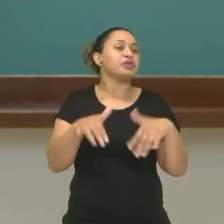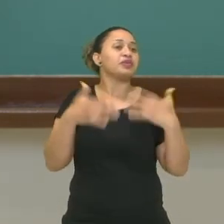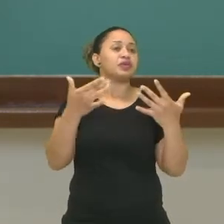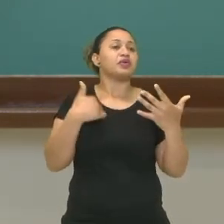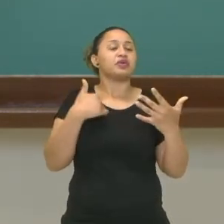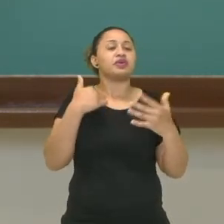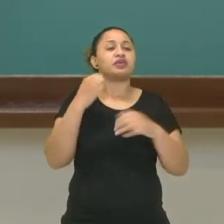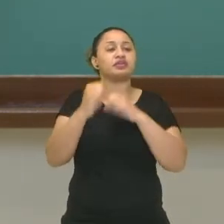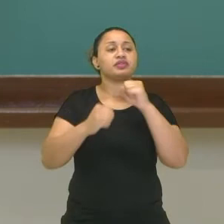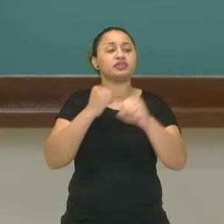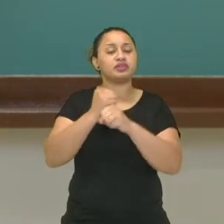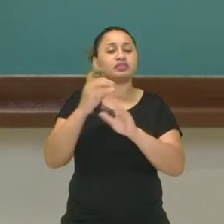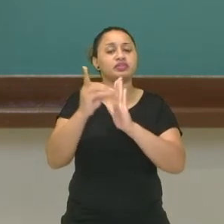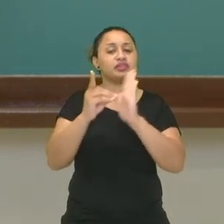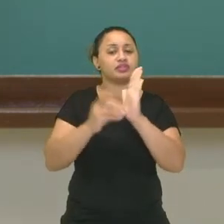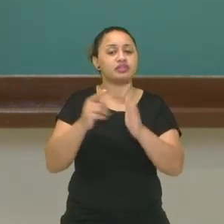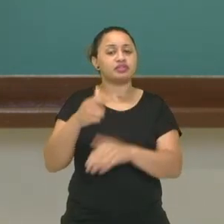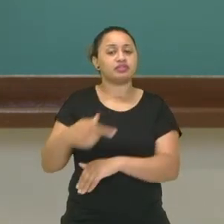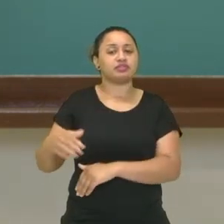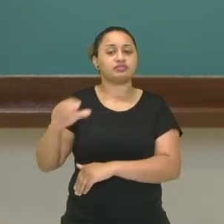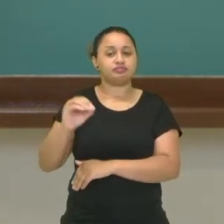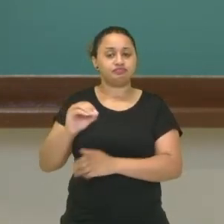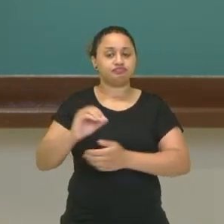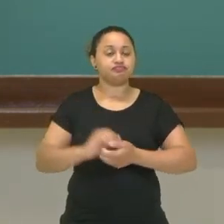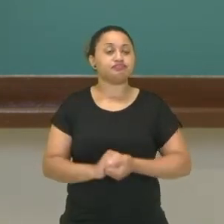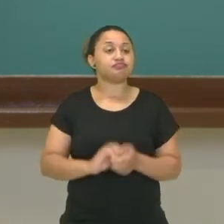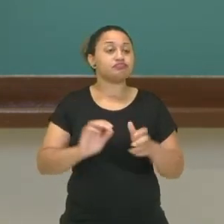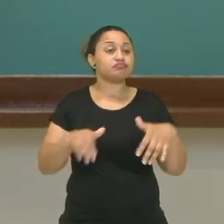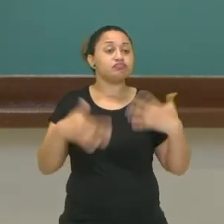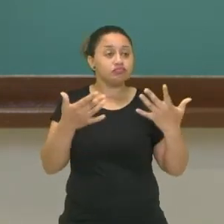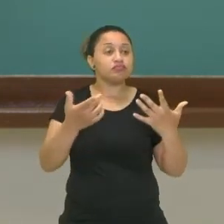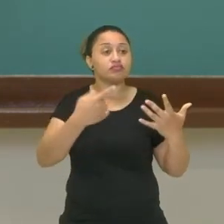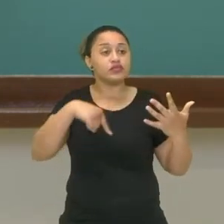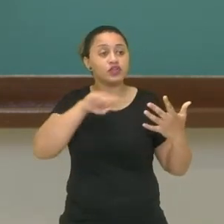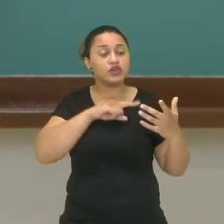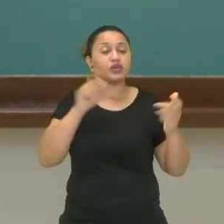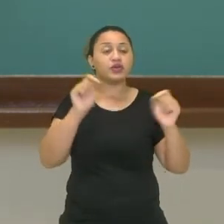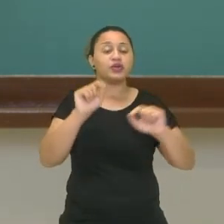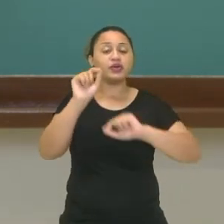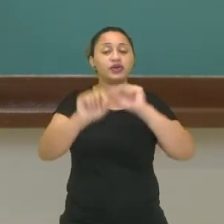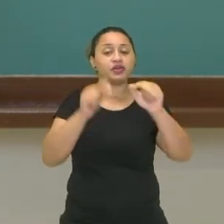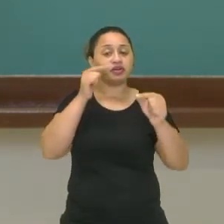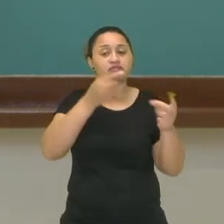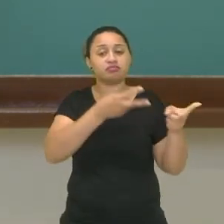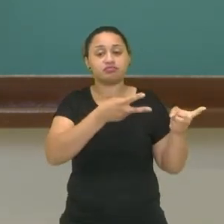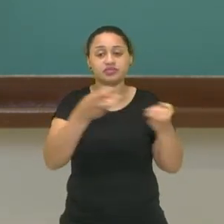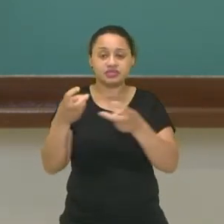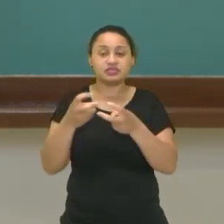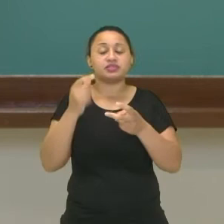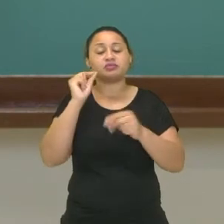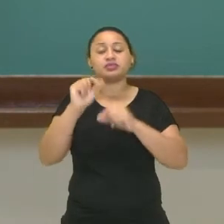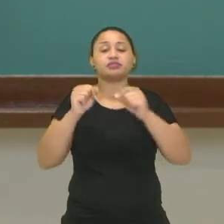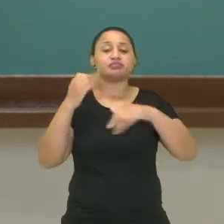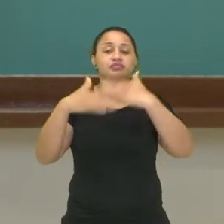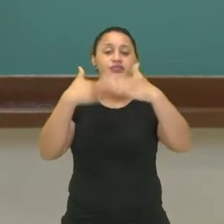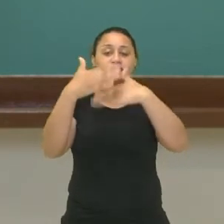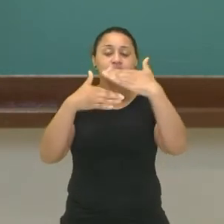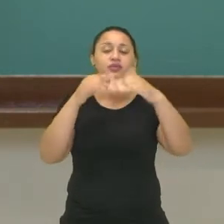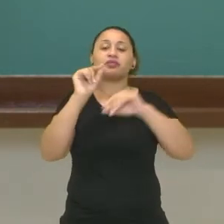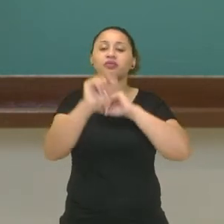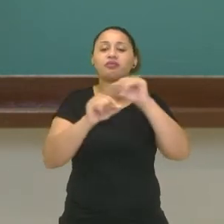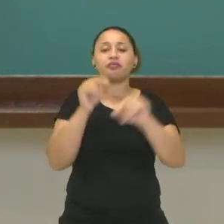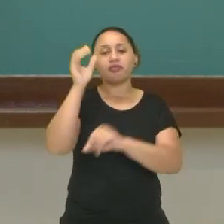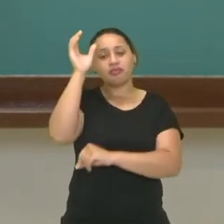na década de 70. Então, nós podemos verificar que ela desenvolve essa